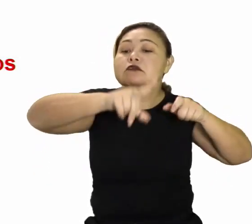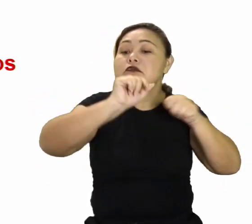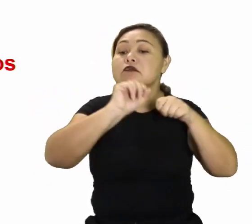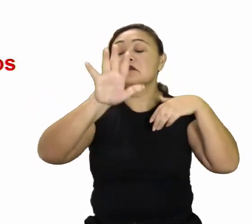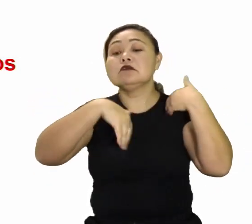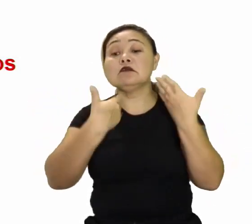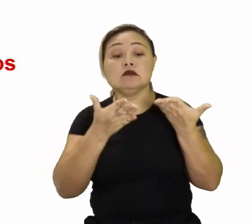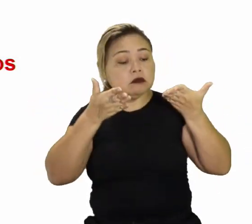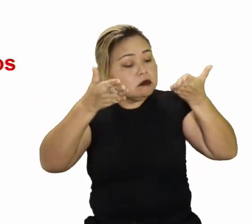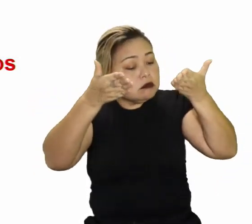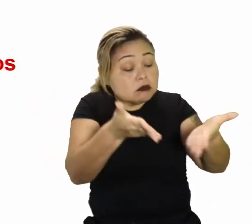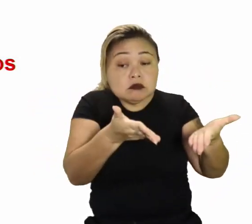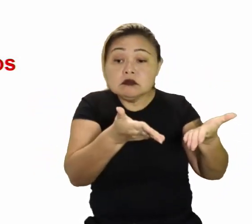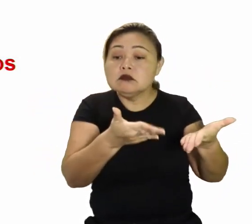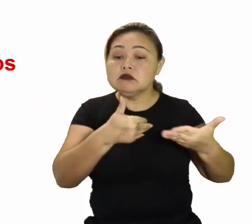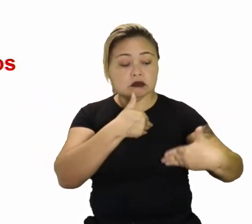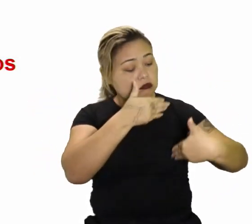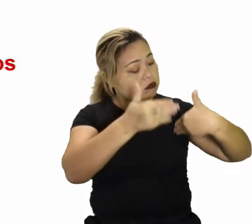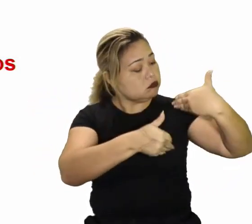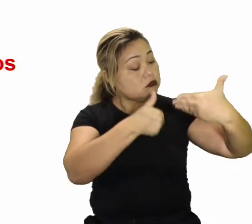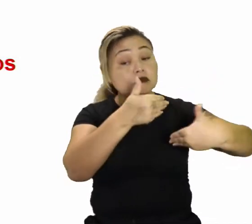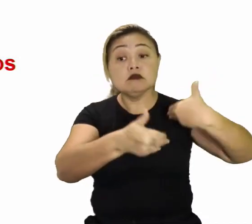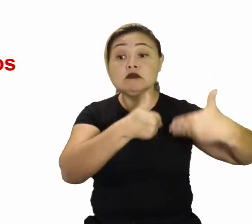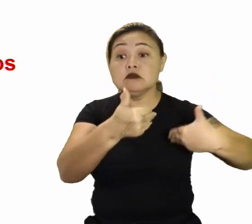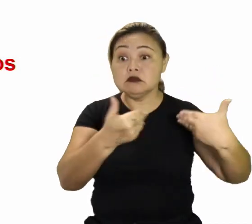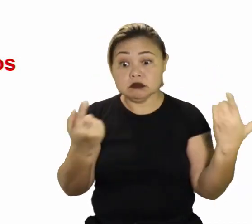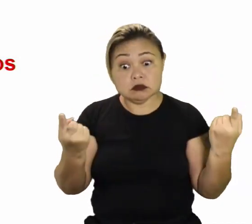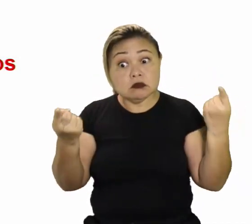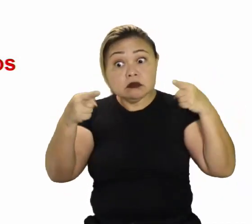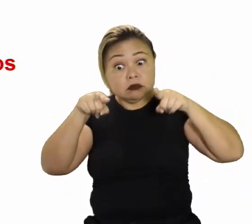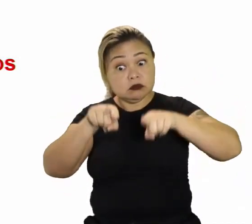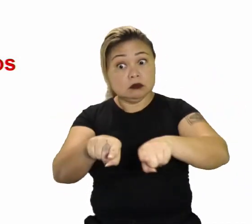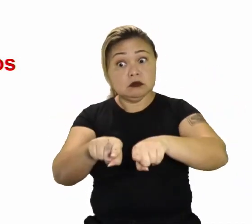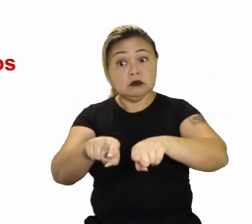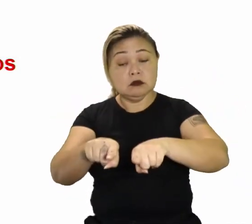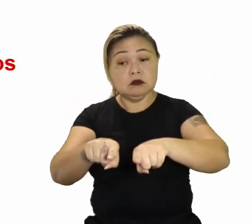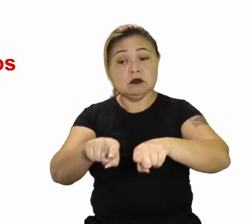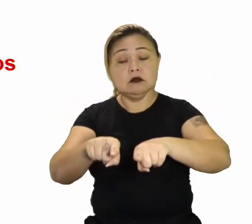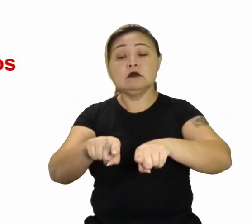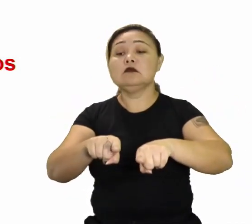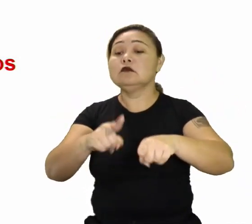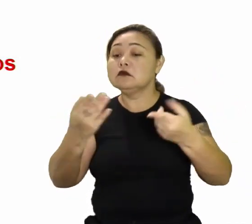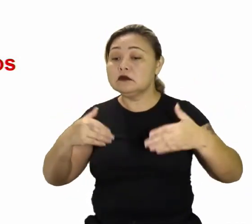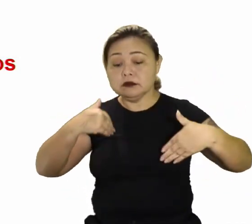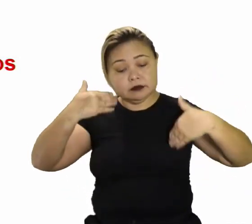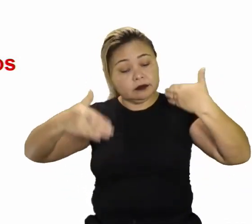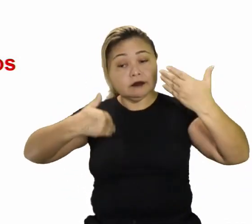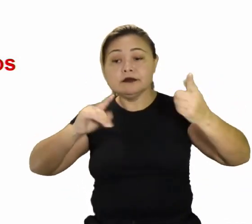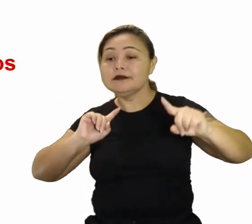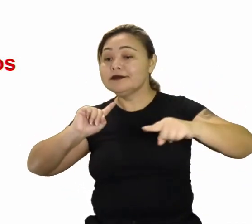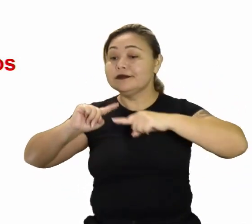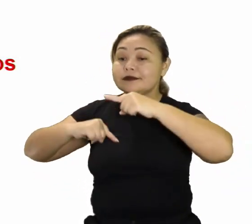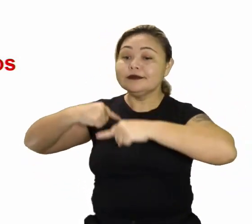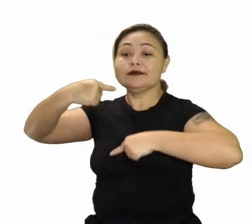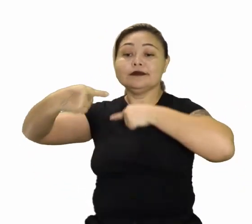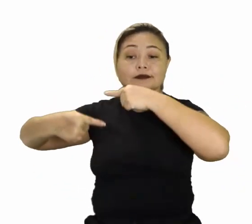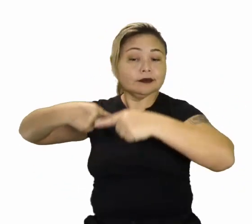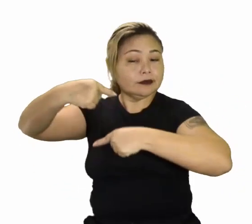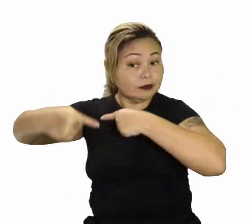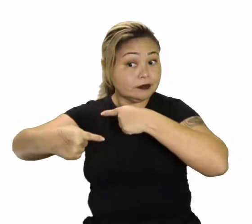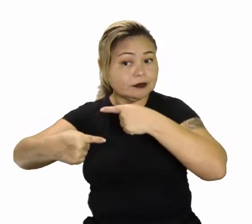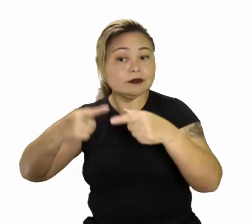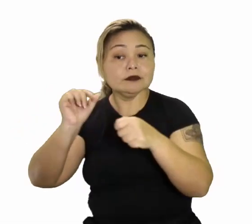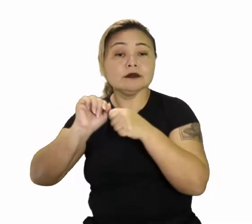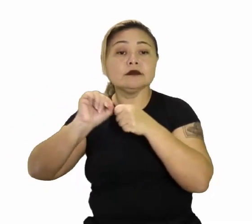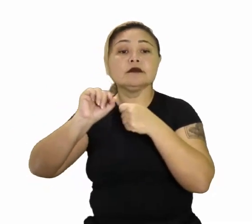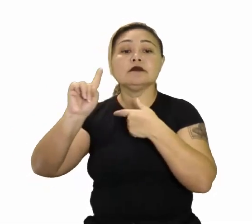temos que levar atenção aos processos. Se são simultâneos, ou esses processos são sequenciais. Vamos ver?